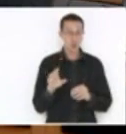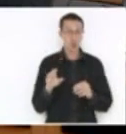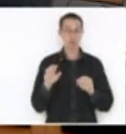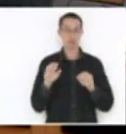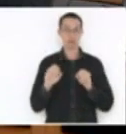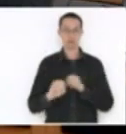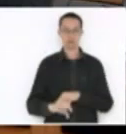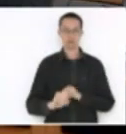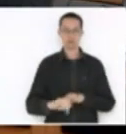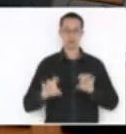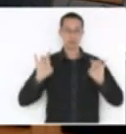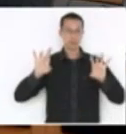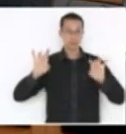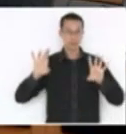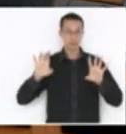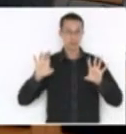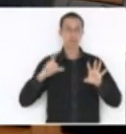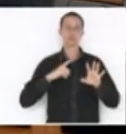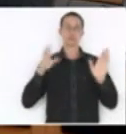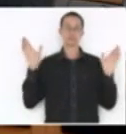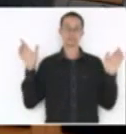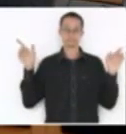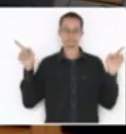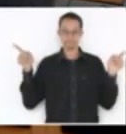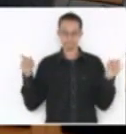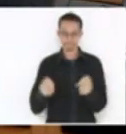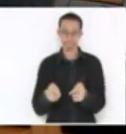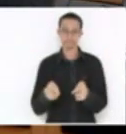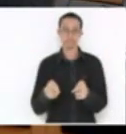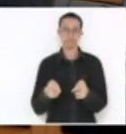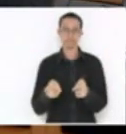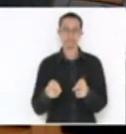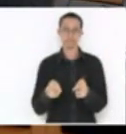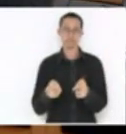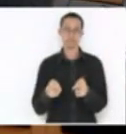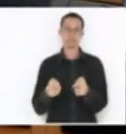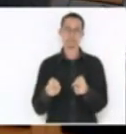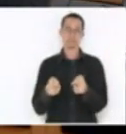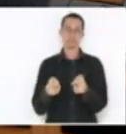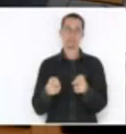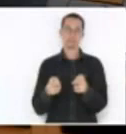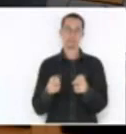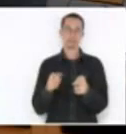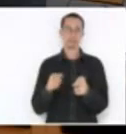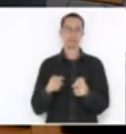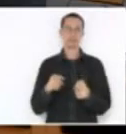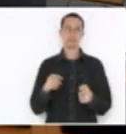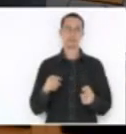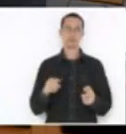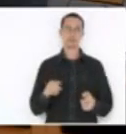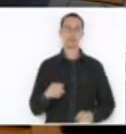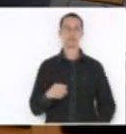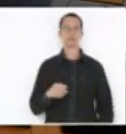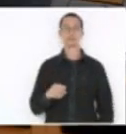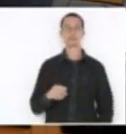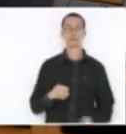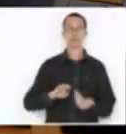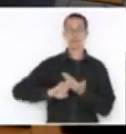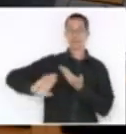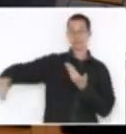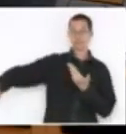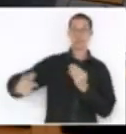estamos restringindo todas as escolas que têm problemas de infraestrutura. E os